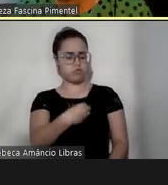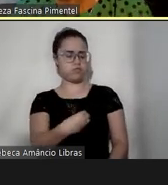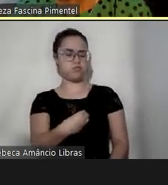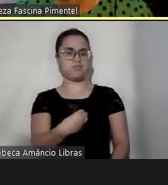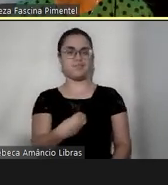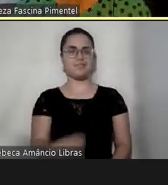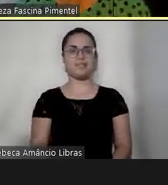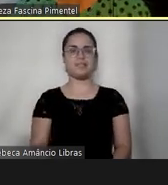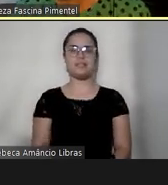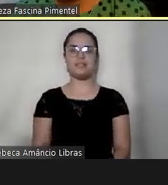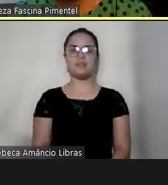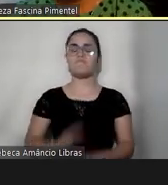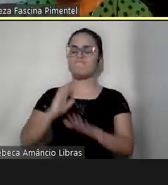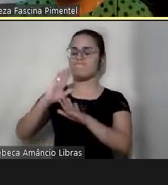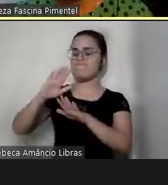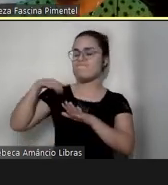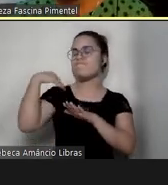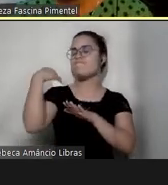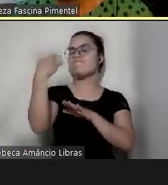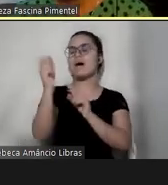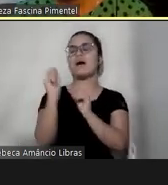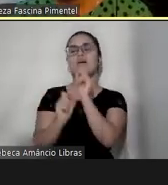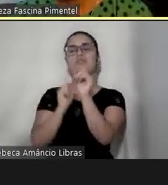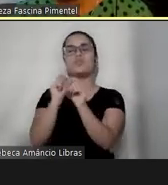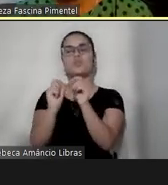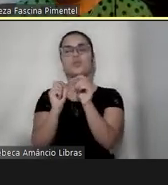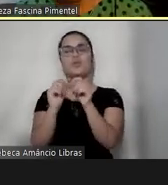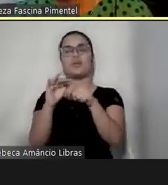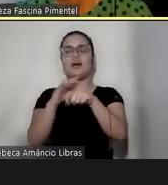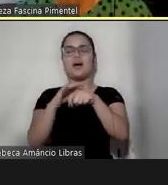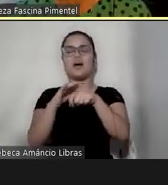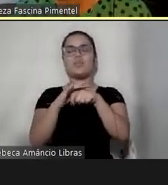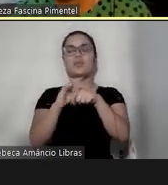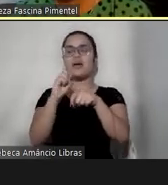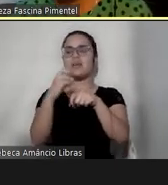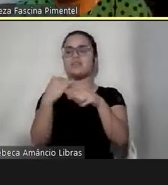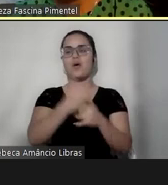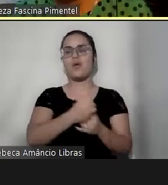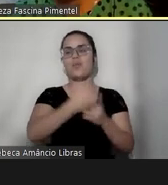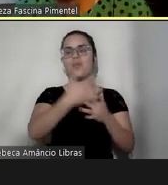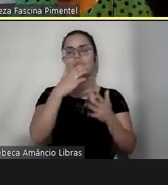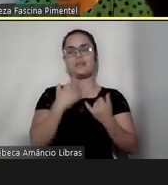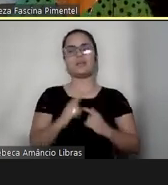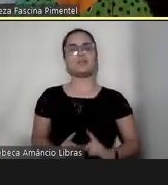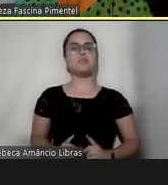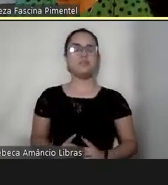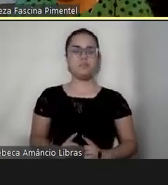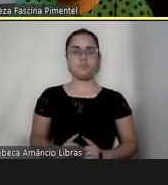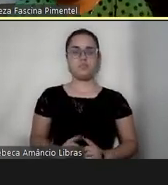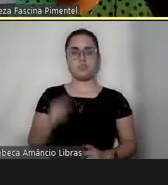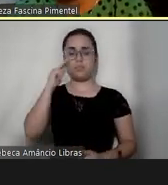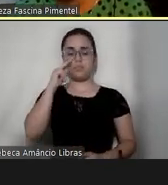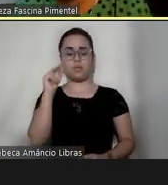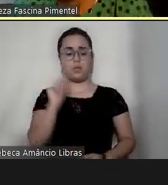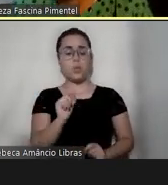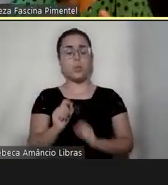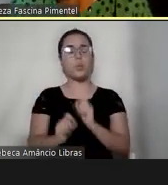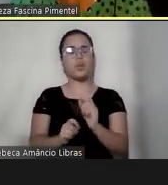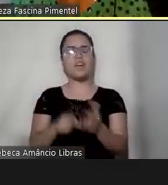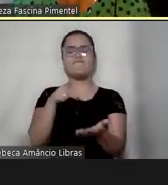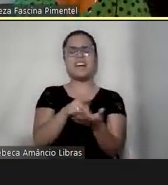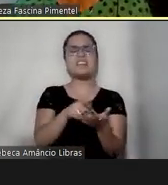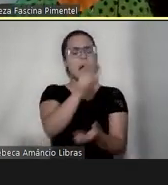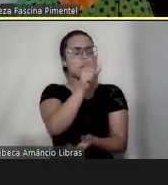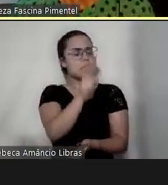além do diagnóstico. Olhar quem eles verdadeiramente são e o que vieram pra ser. é